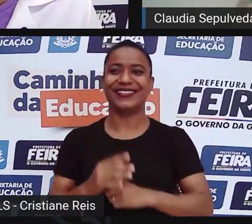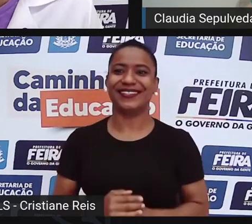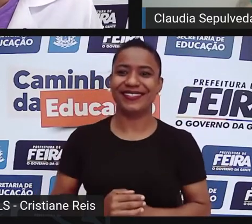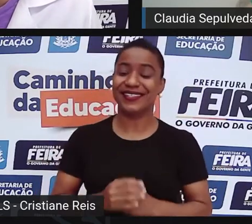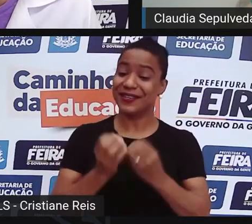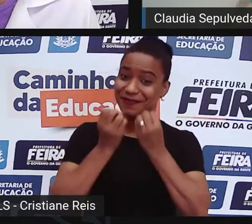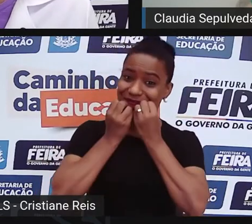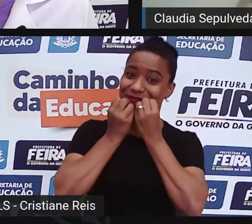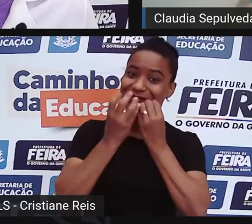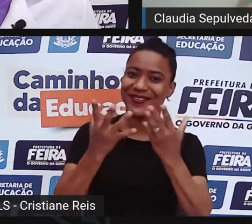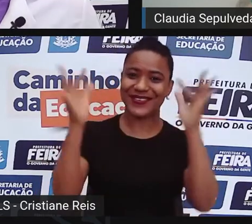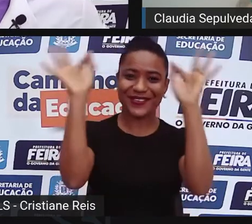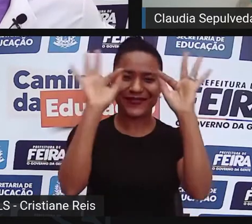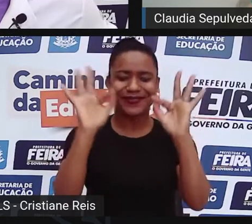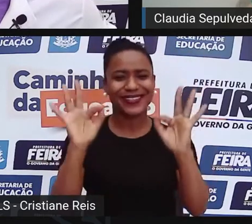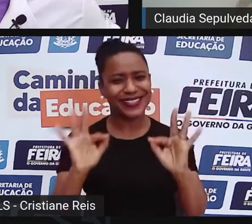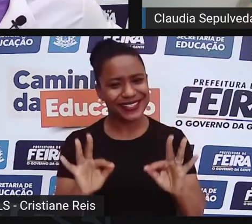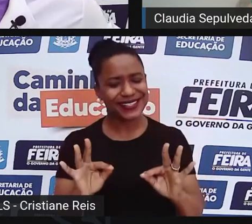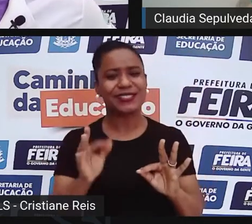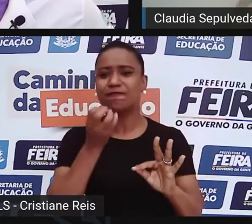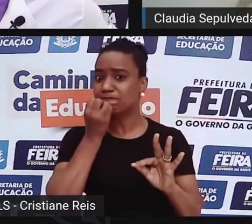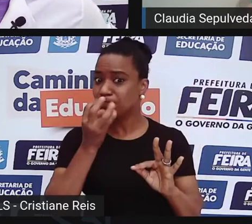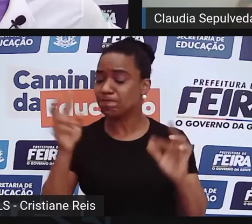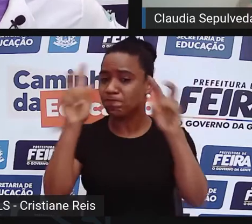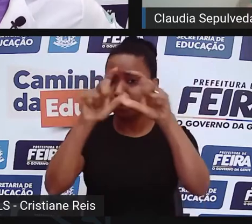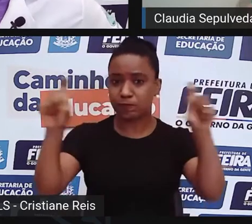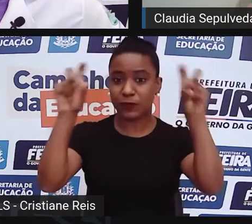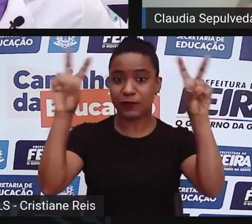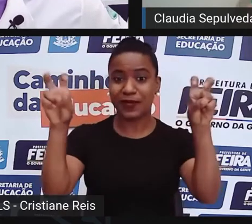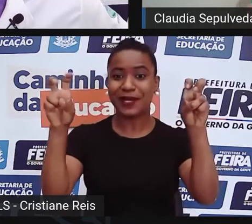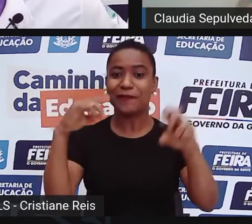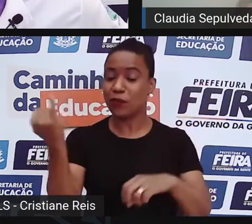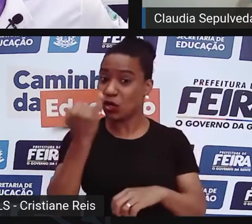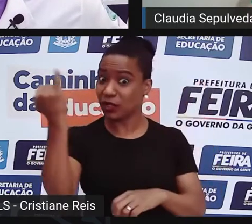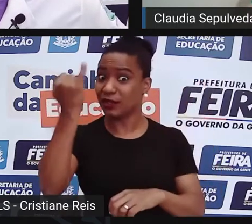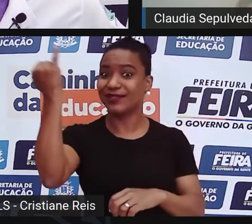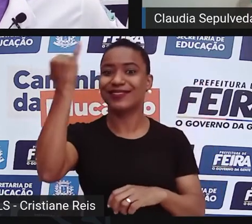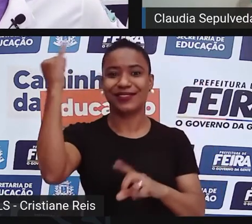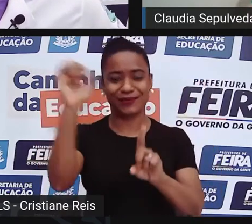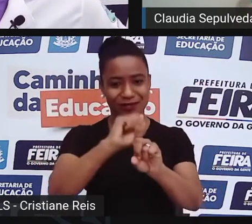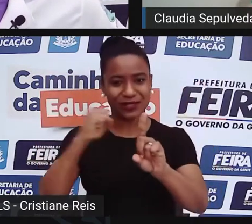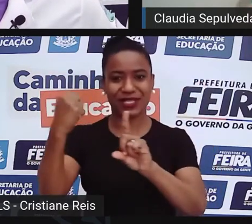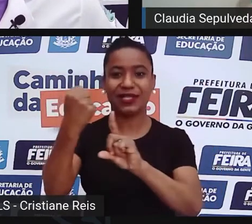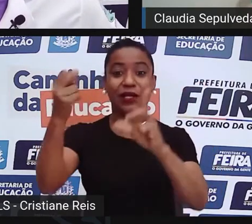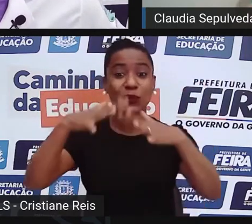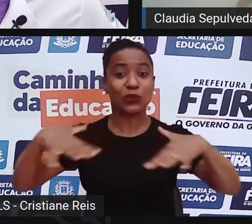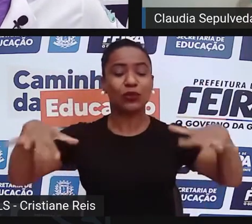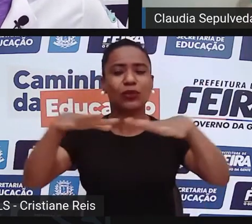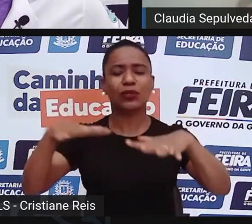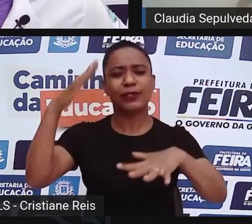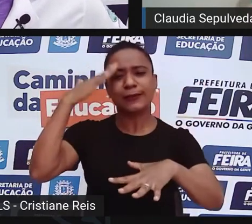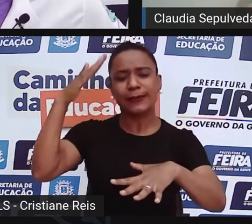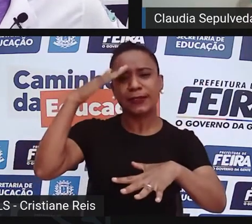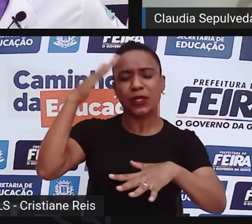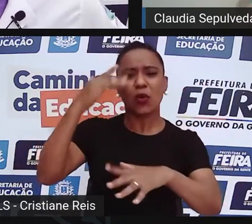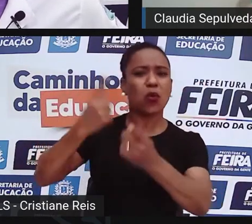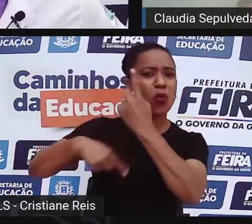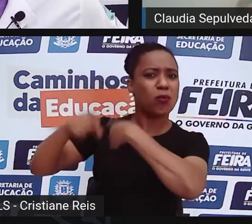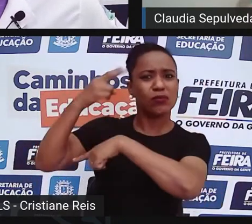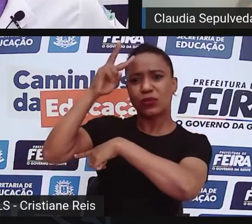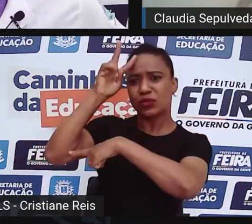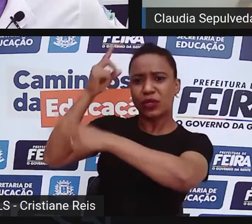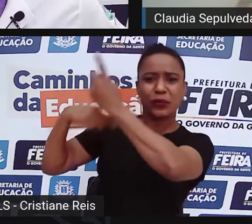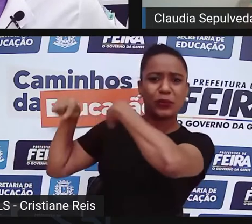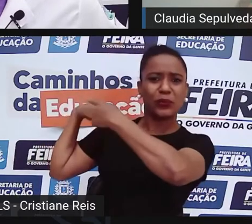feliz de falar com vocês sobre um tema de alta relevância social para a gente, que faz com que a gente possa compreender historicamente como chegamos a